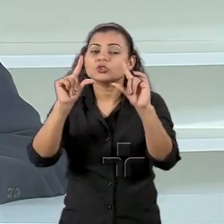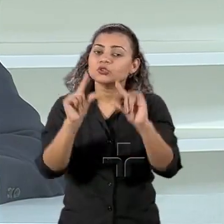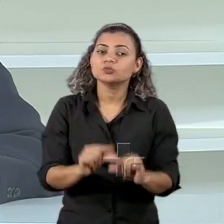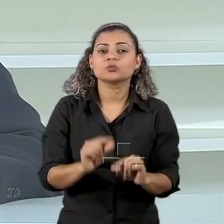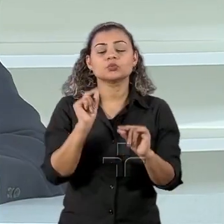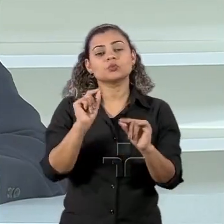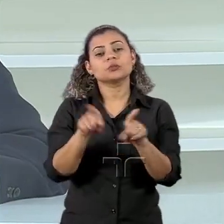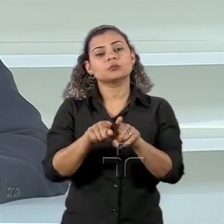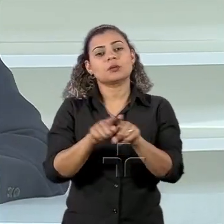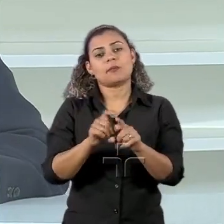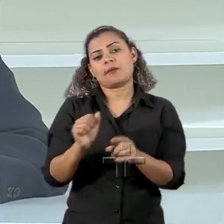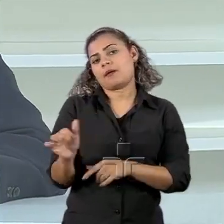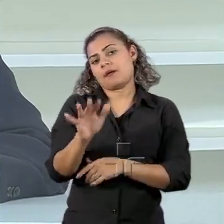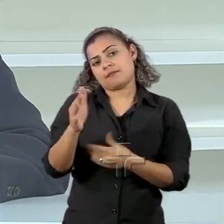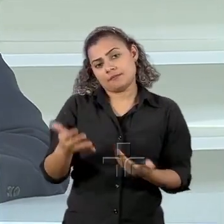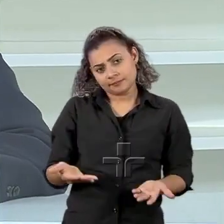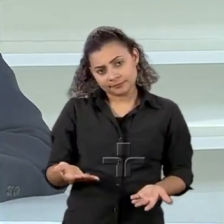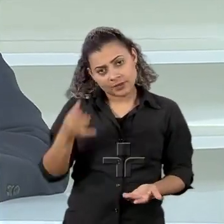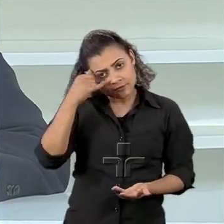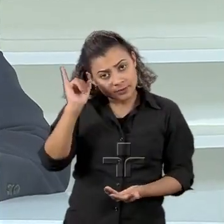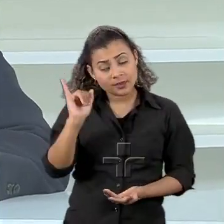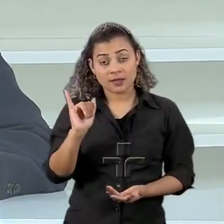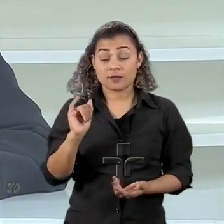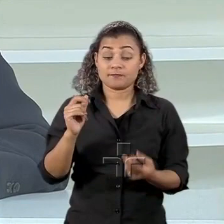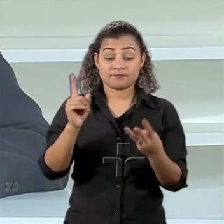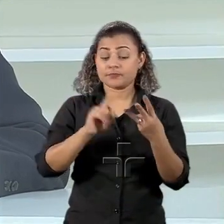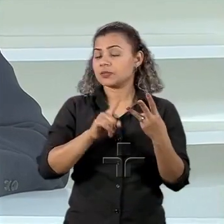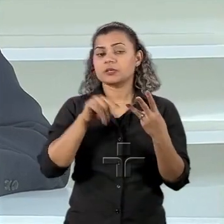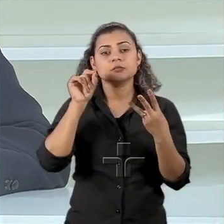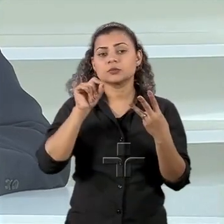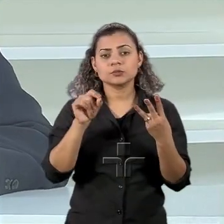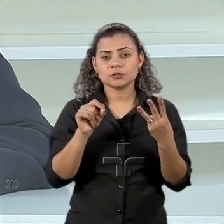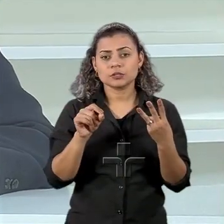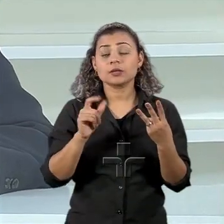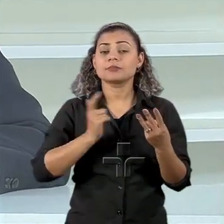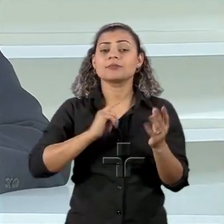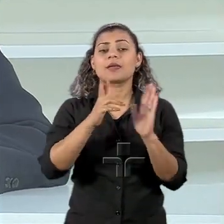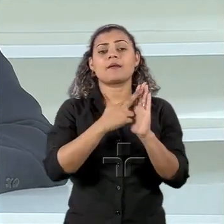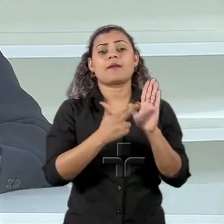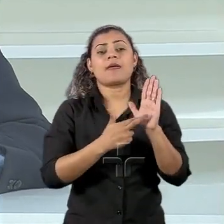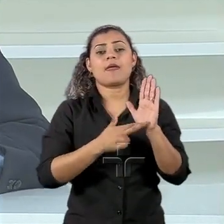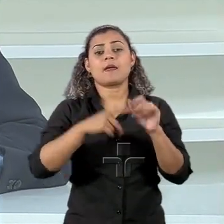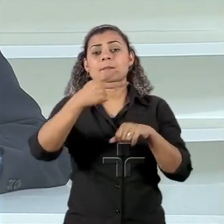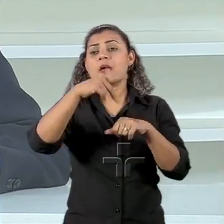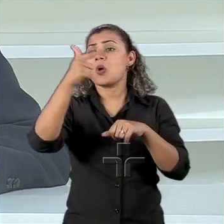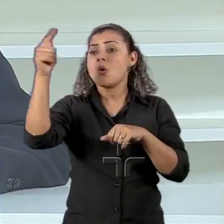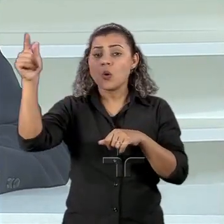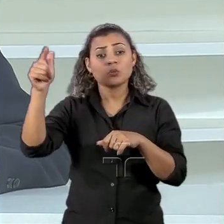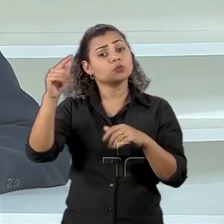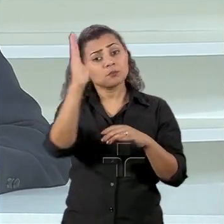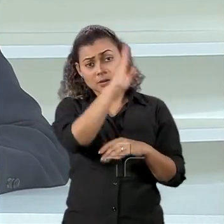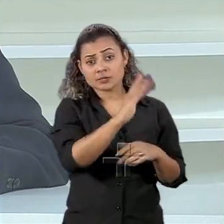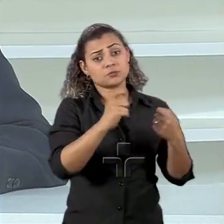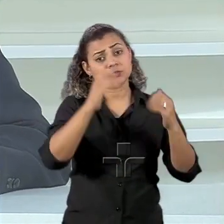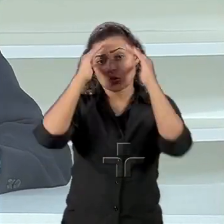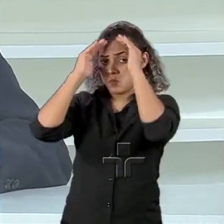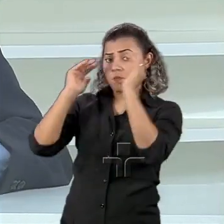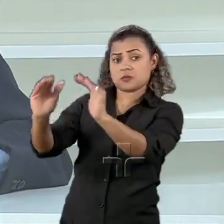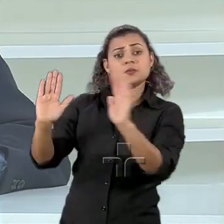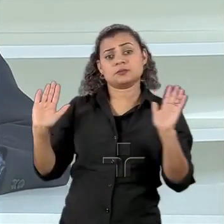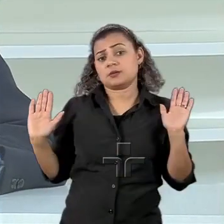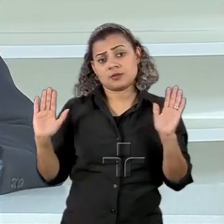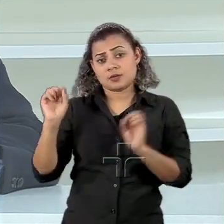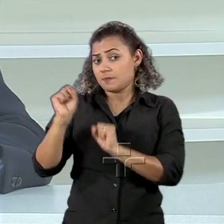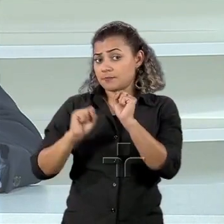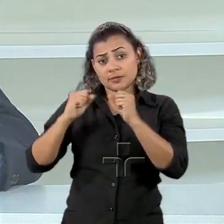escalada tarifária. E terceiro, é essa questão das regras internacionais que o Brasil vai ter que cumprir e as empresas